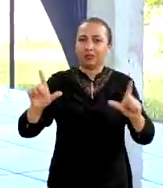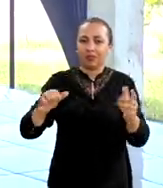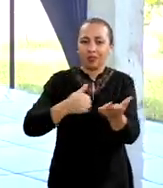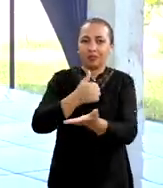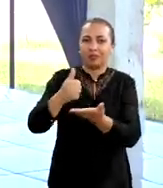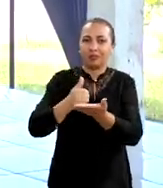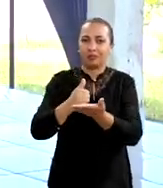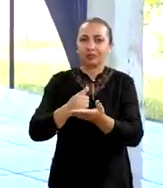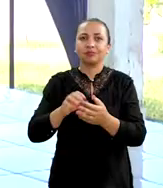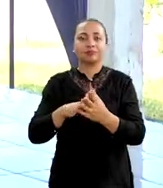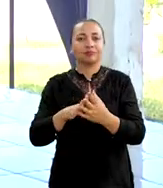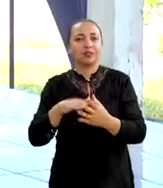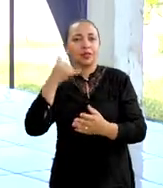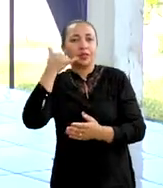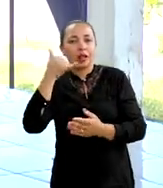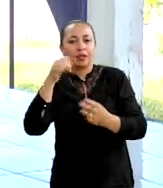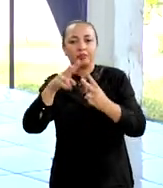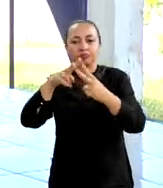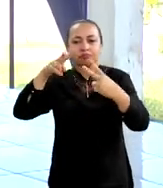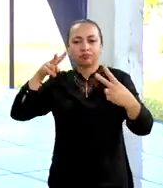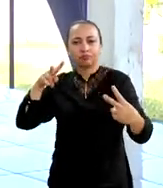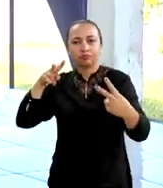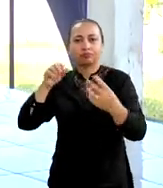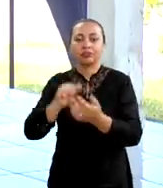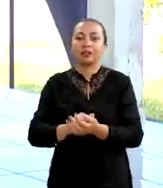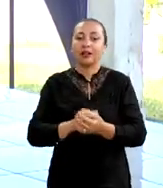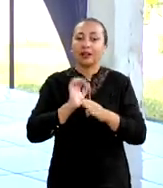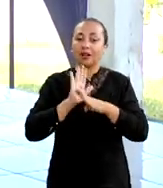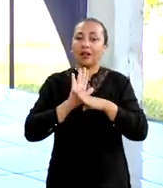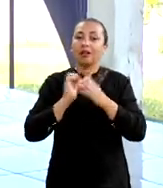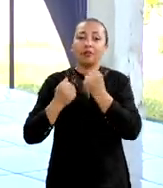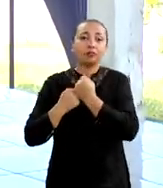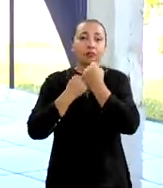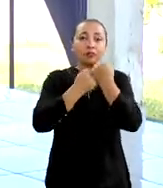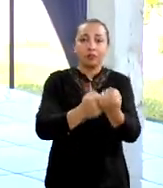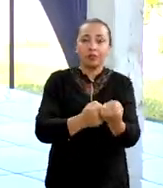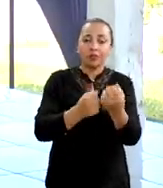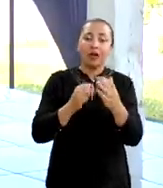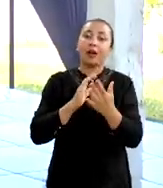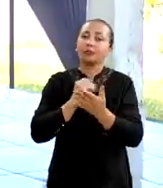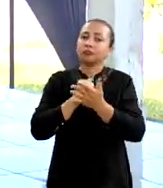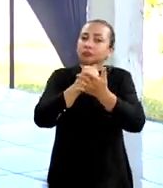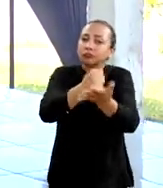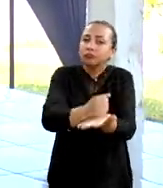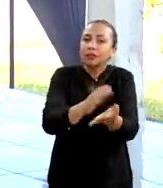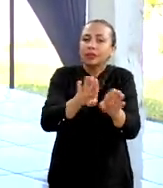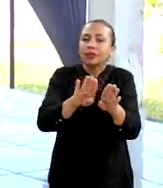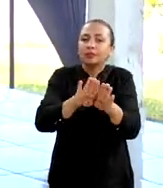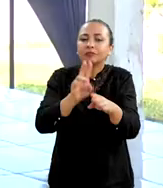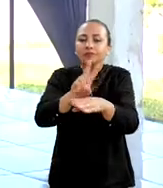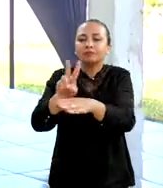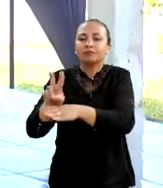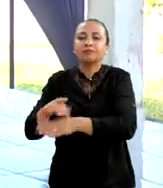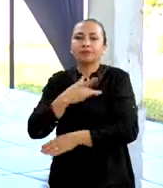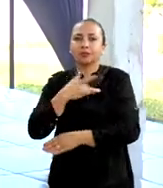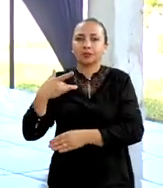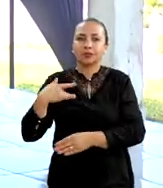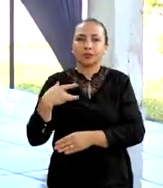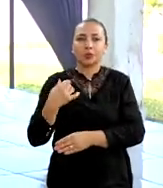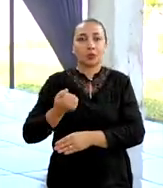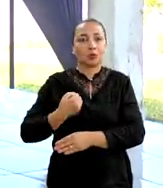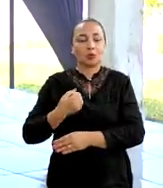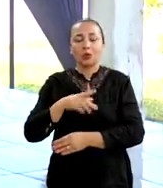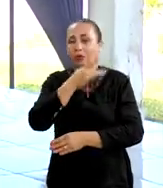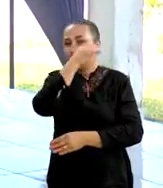de telemonitoramento que auxilia no acompanhamento de vários indicadores de saúde do